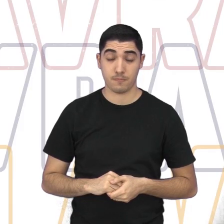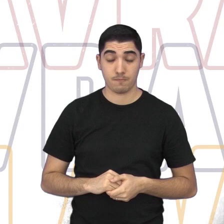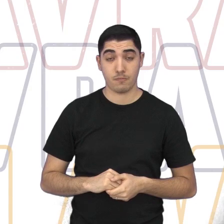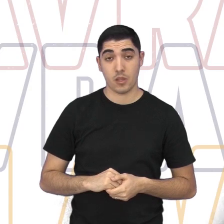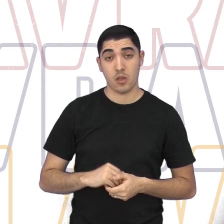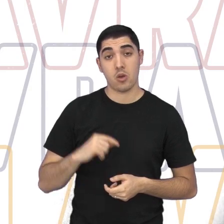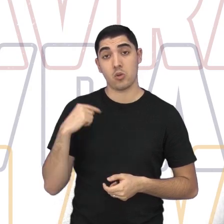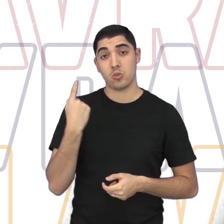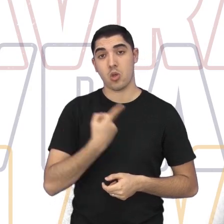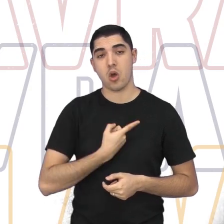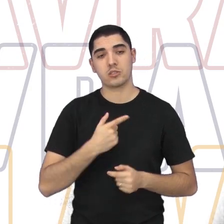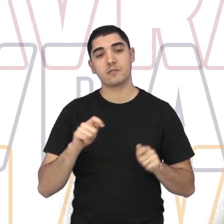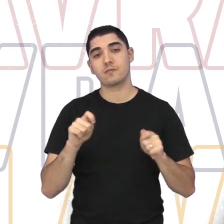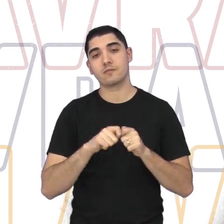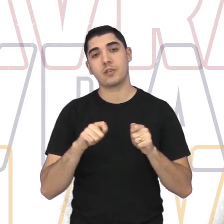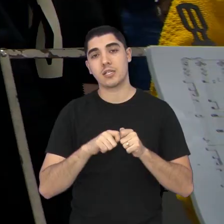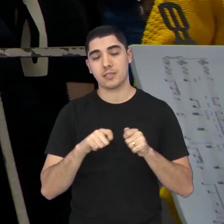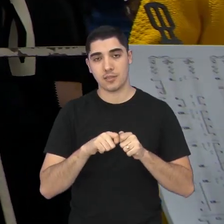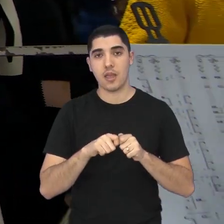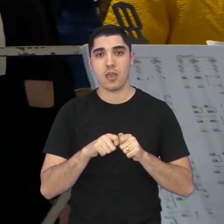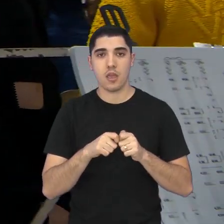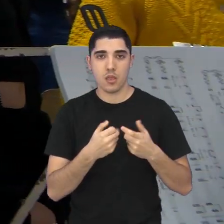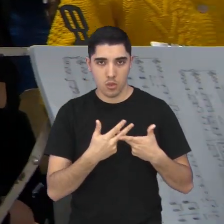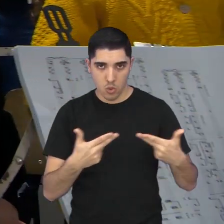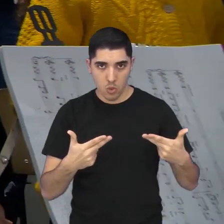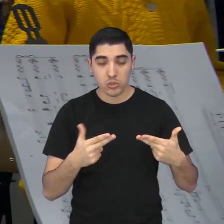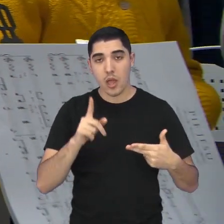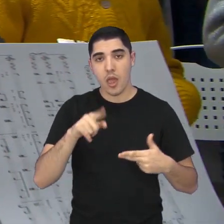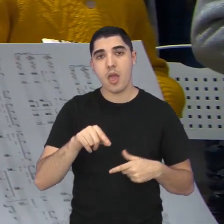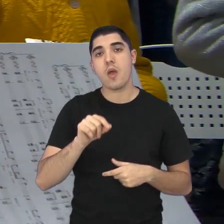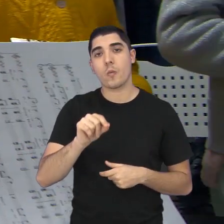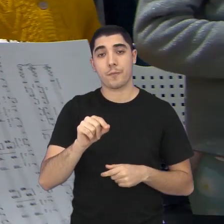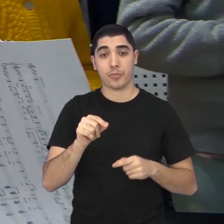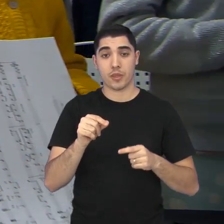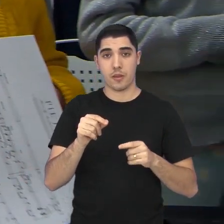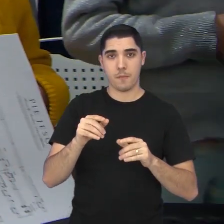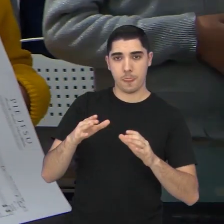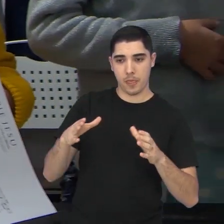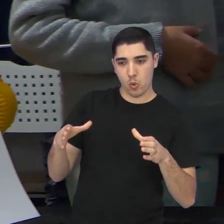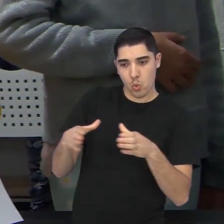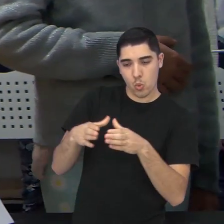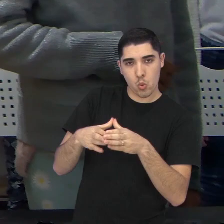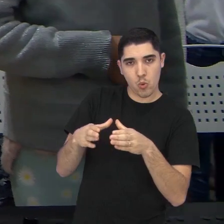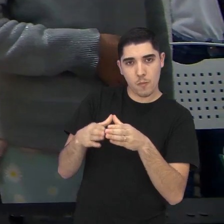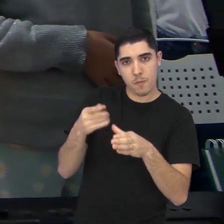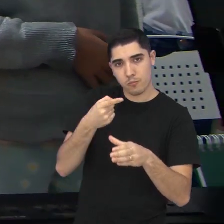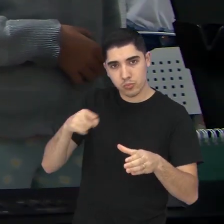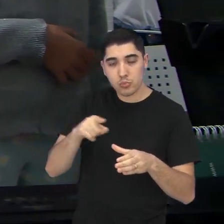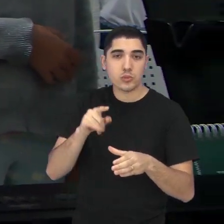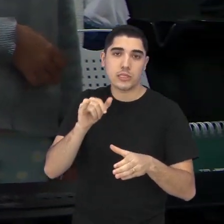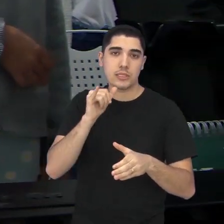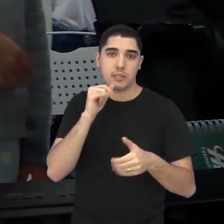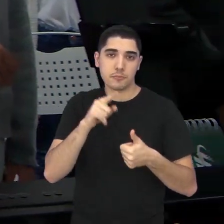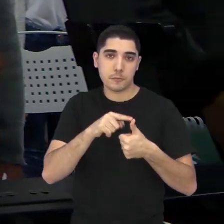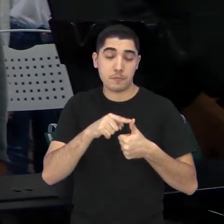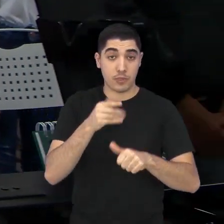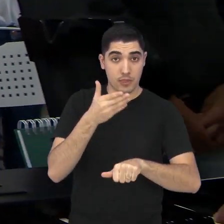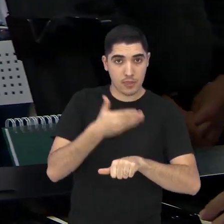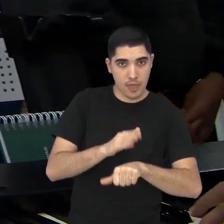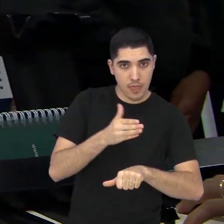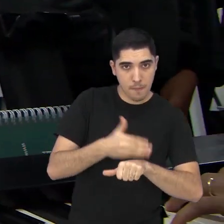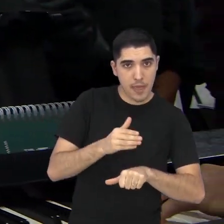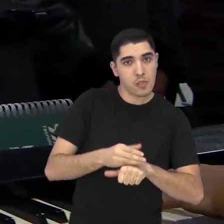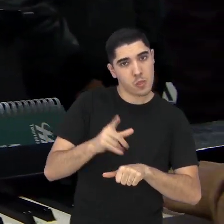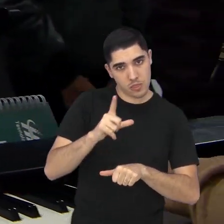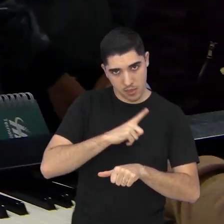atividades que a gente promove são as atividades do couro Contraponto, né? São os ensaios que